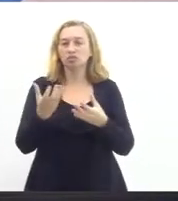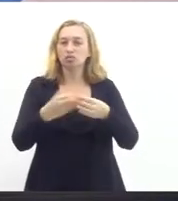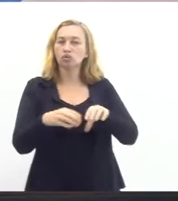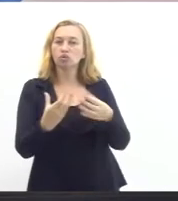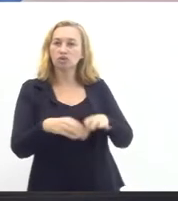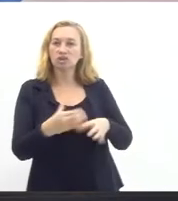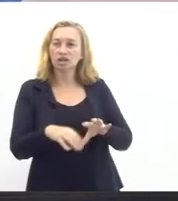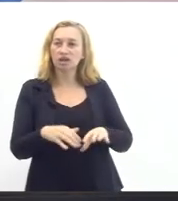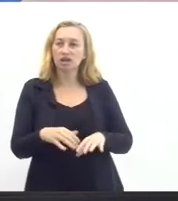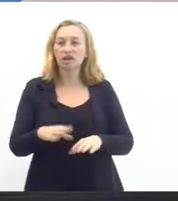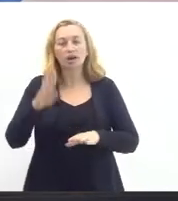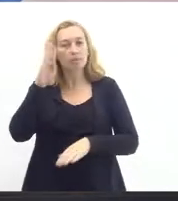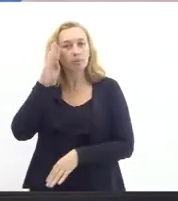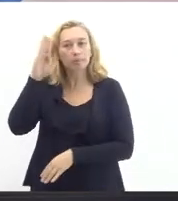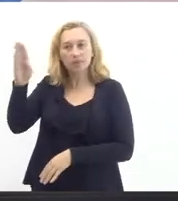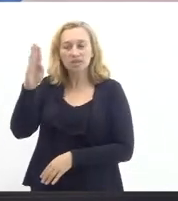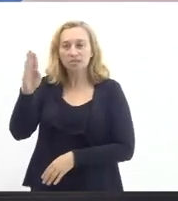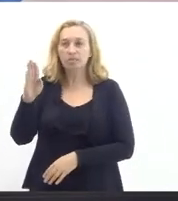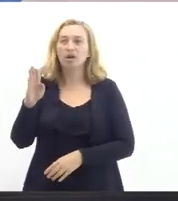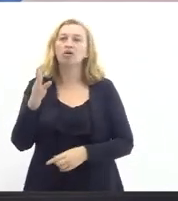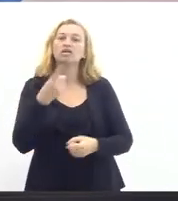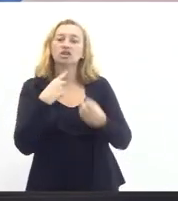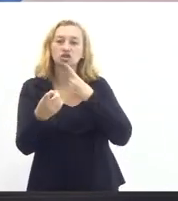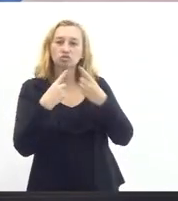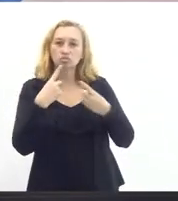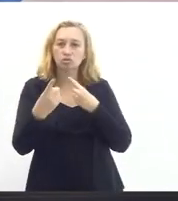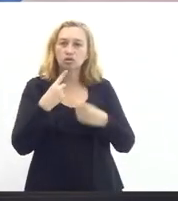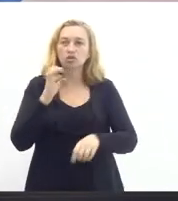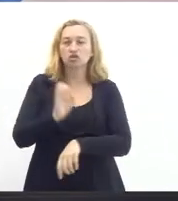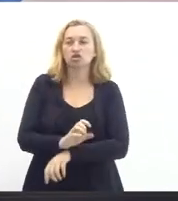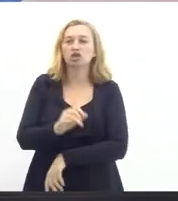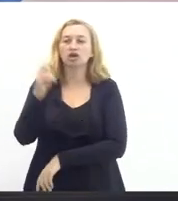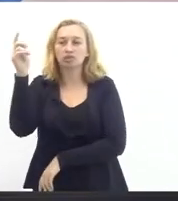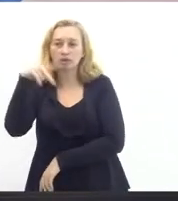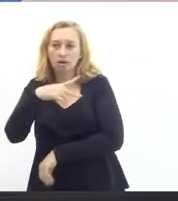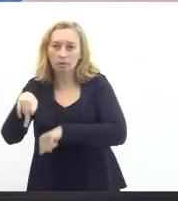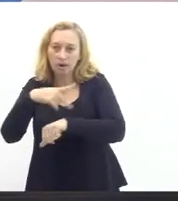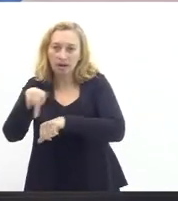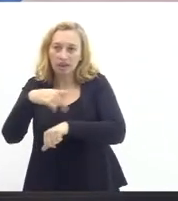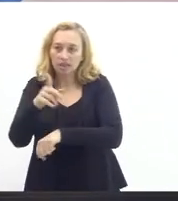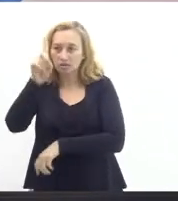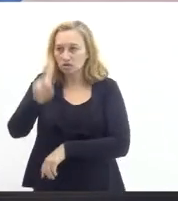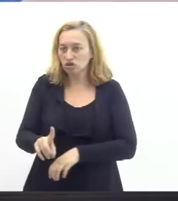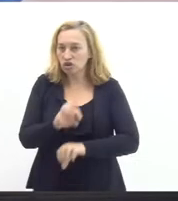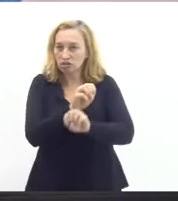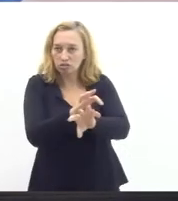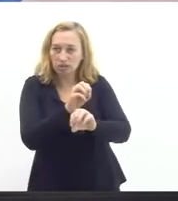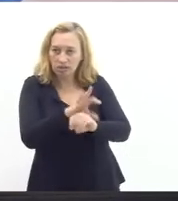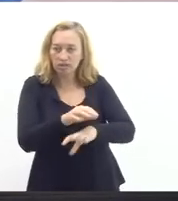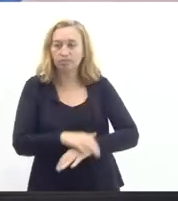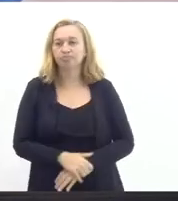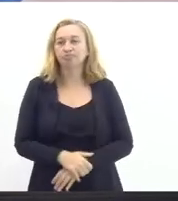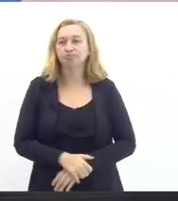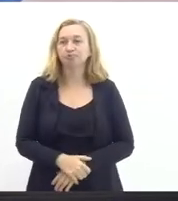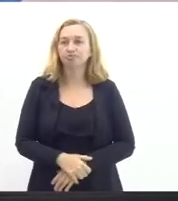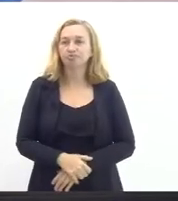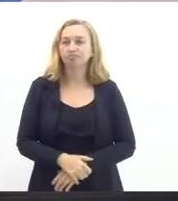é a parte central da disputa que a gente tem que travar no nosso estado e no nosso país para garantir o direito à educação então